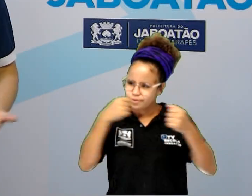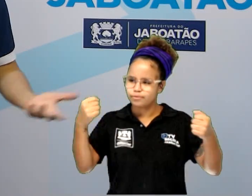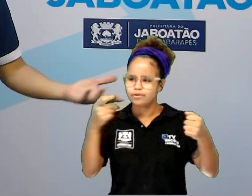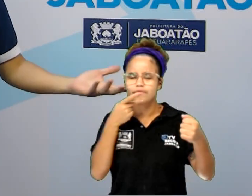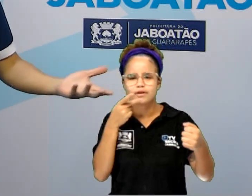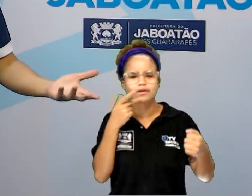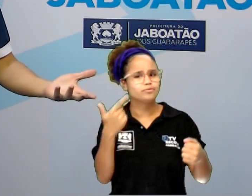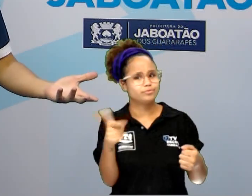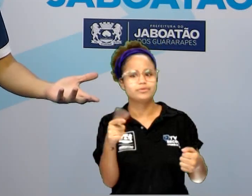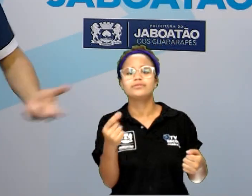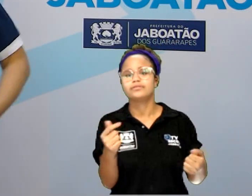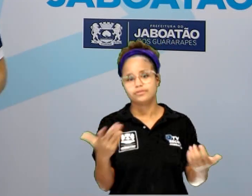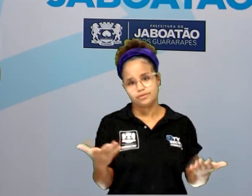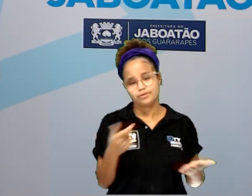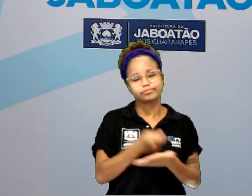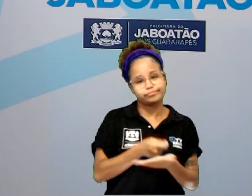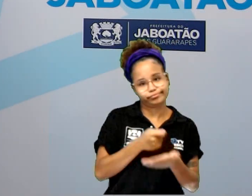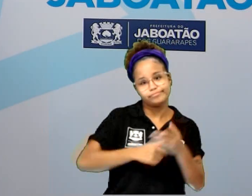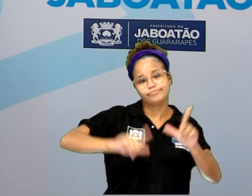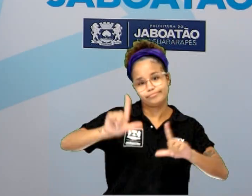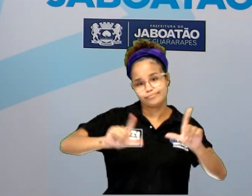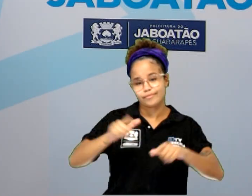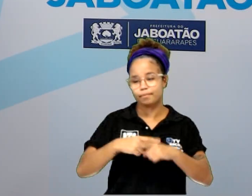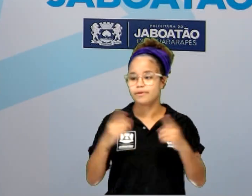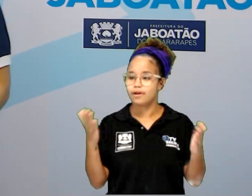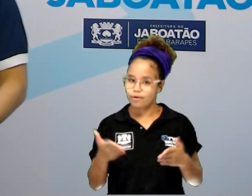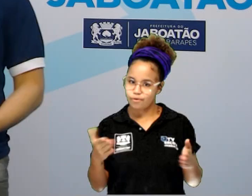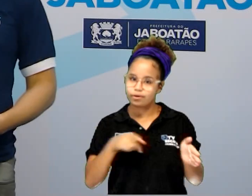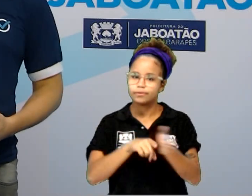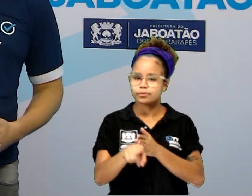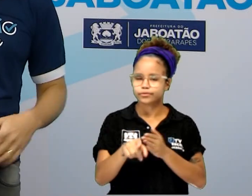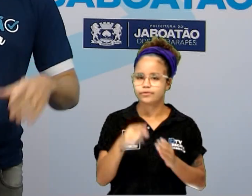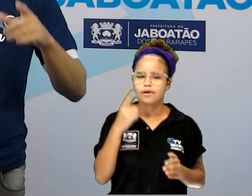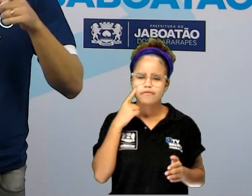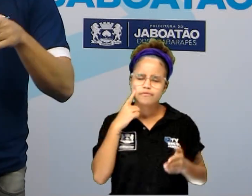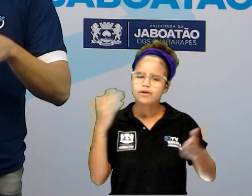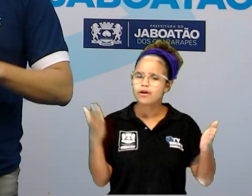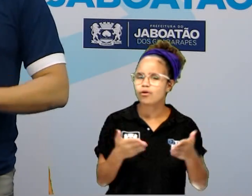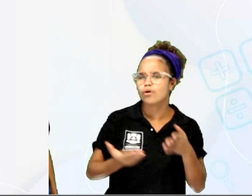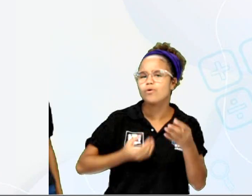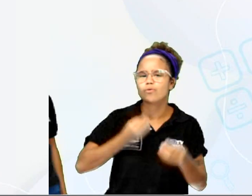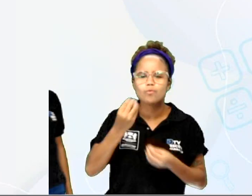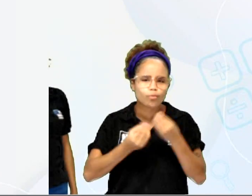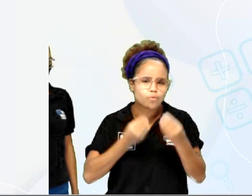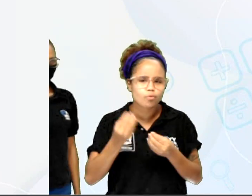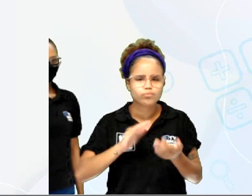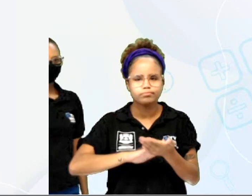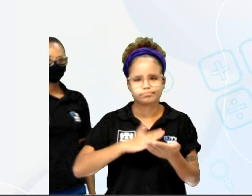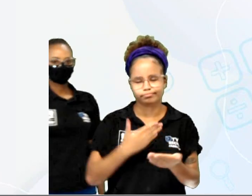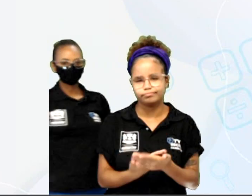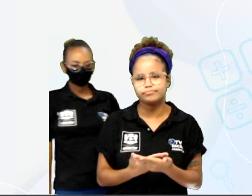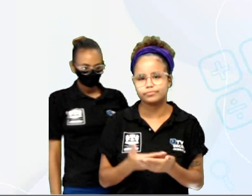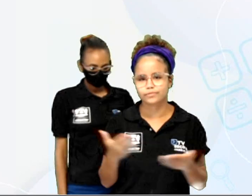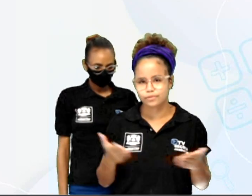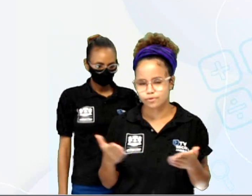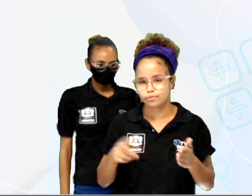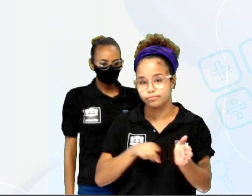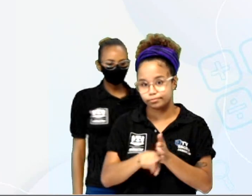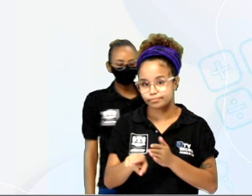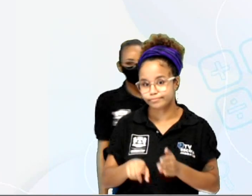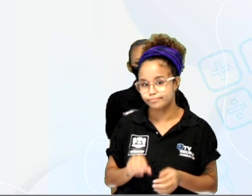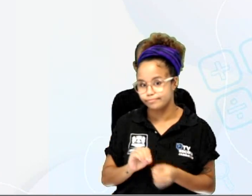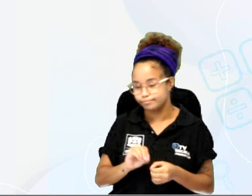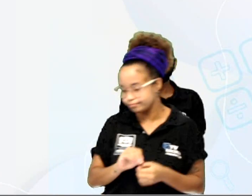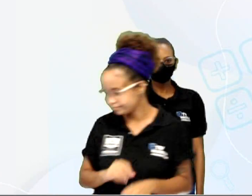para o homem que não tinha o dinheiro da prestação. Mas vamos à questão, vamos ver como é que agora, nessa etapa de interpretação, a abordagem da questão como é que foi